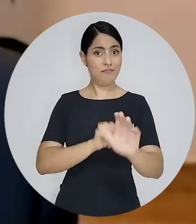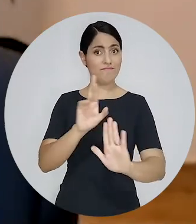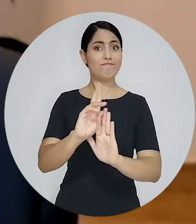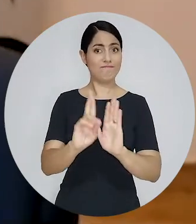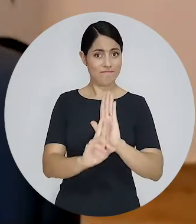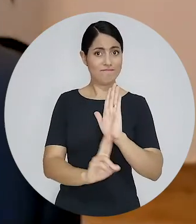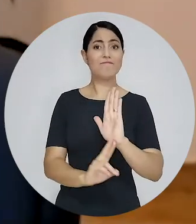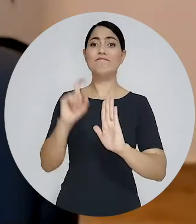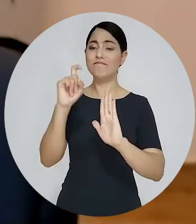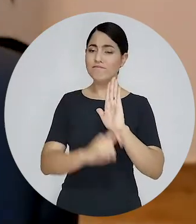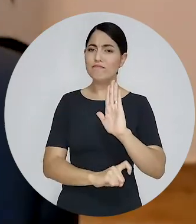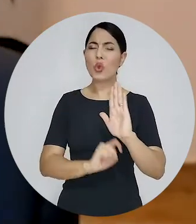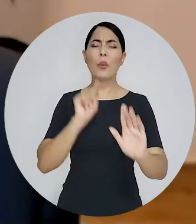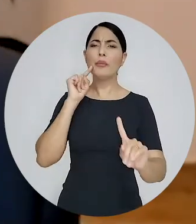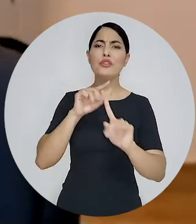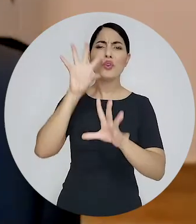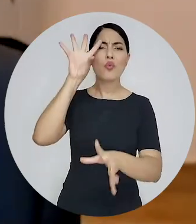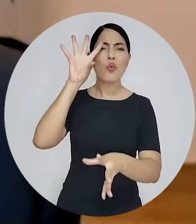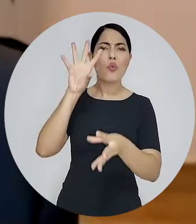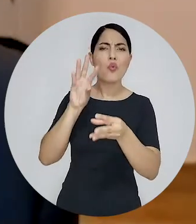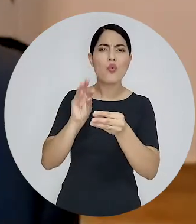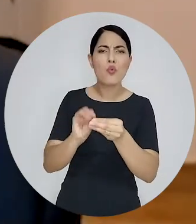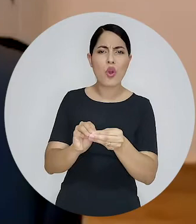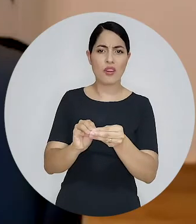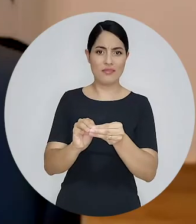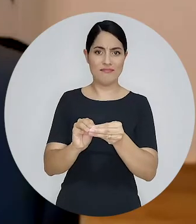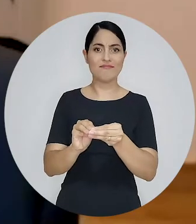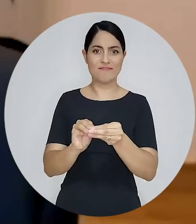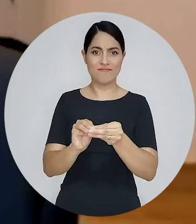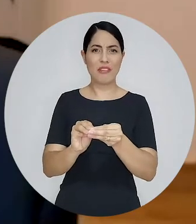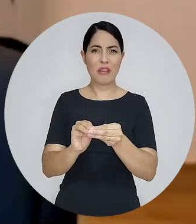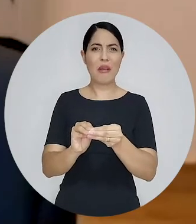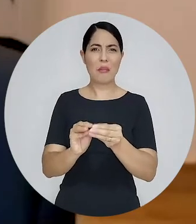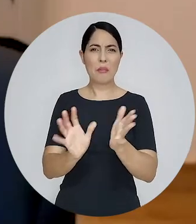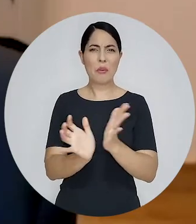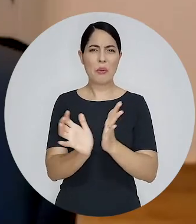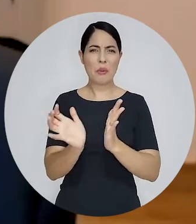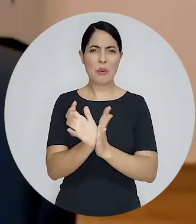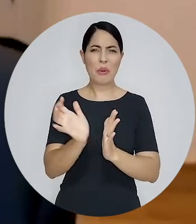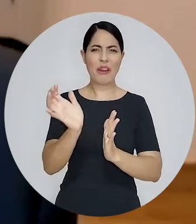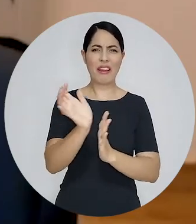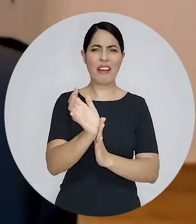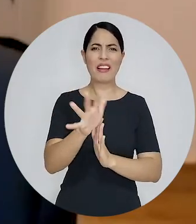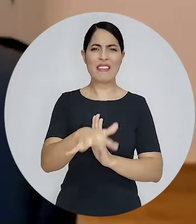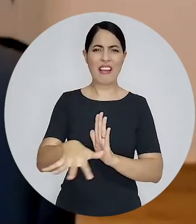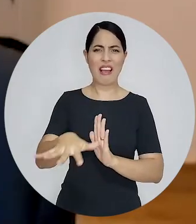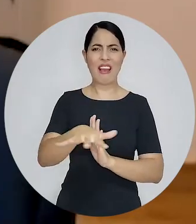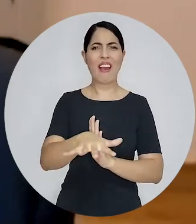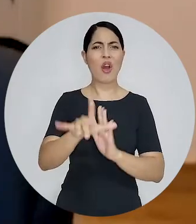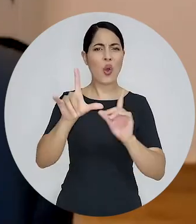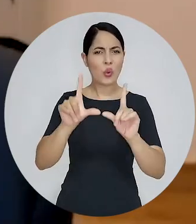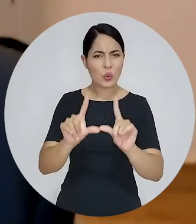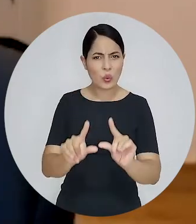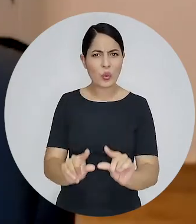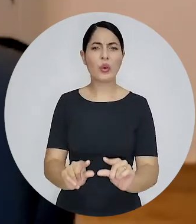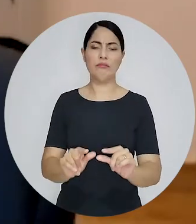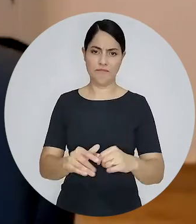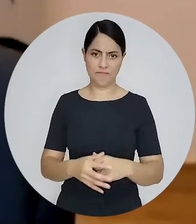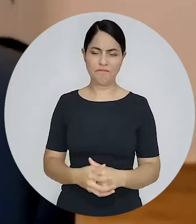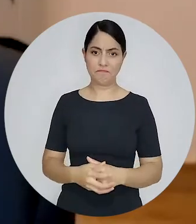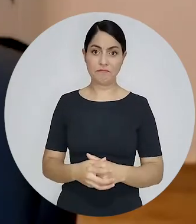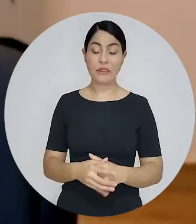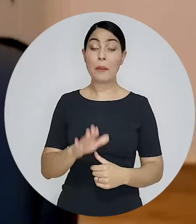tributário que possa trazer simplificação e menos litigiosidade neste